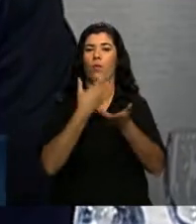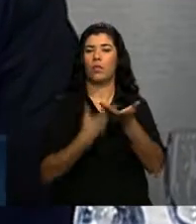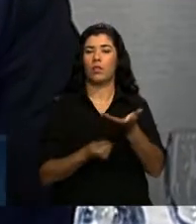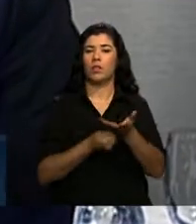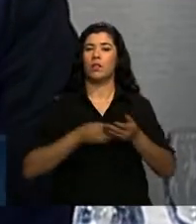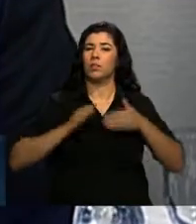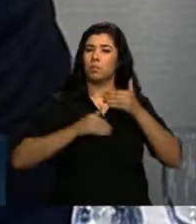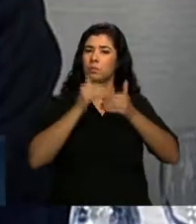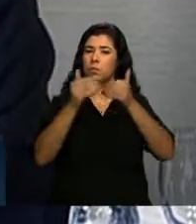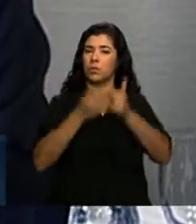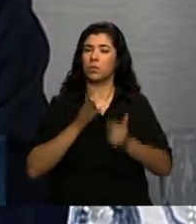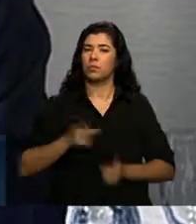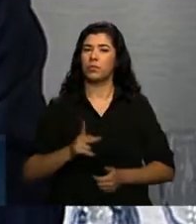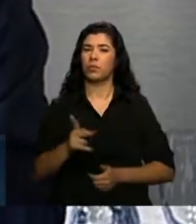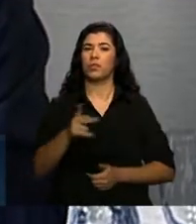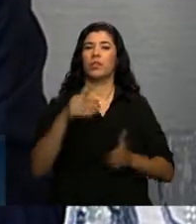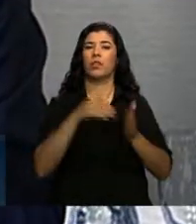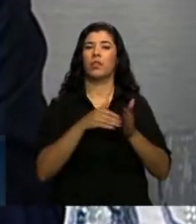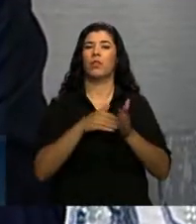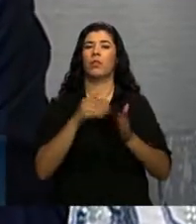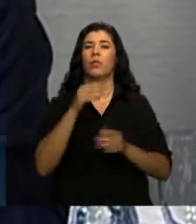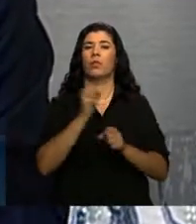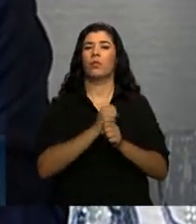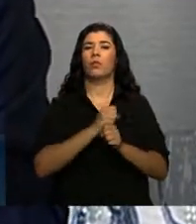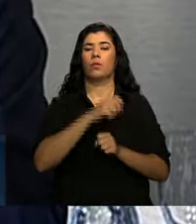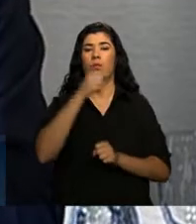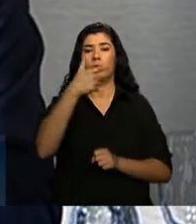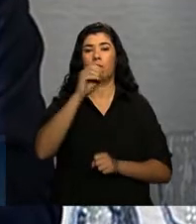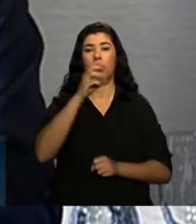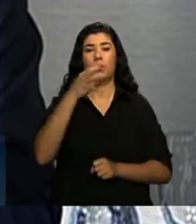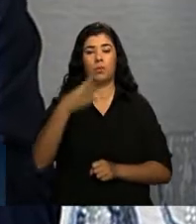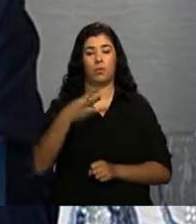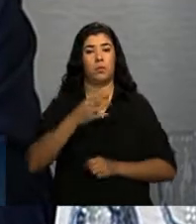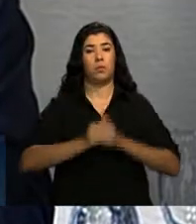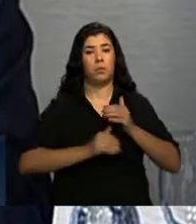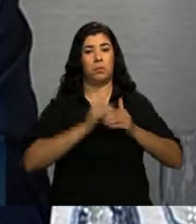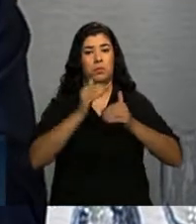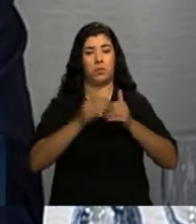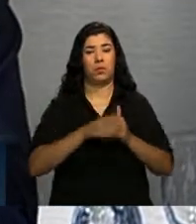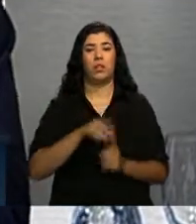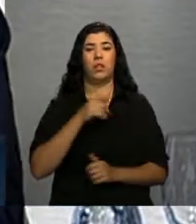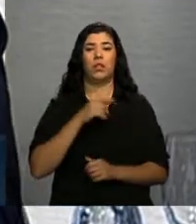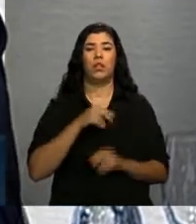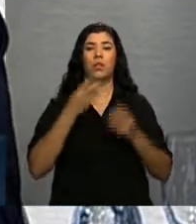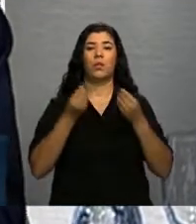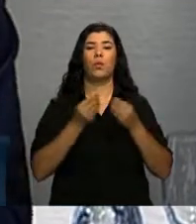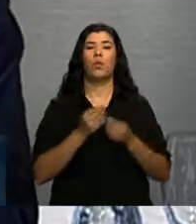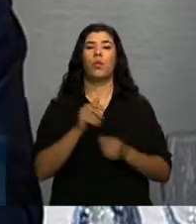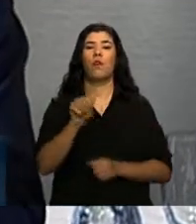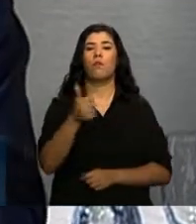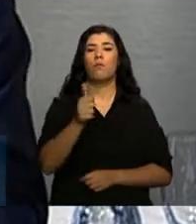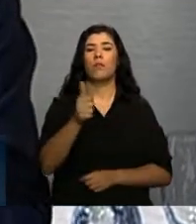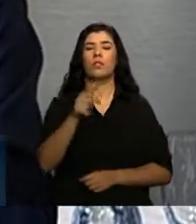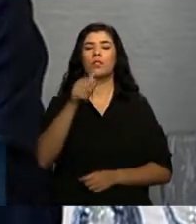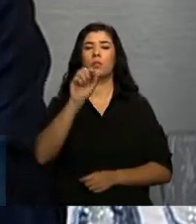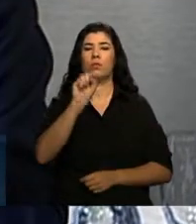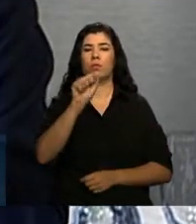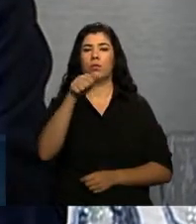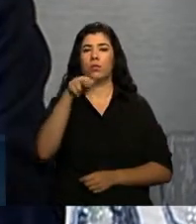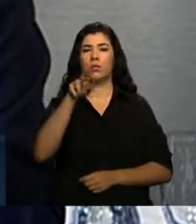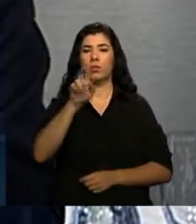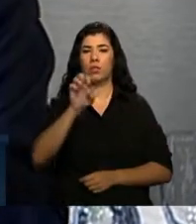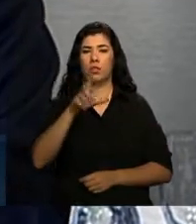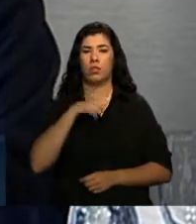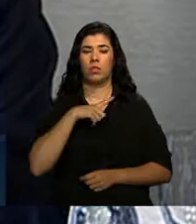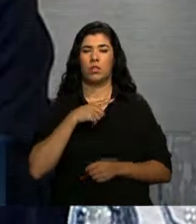2003, até o final de 2003, caminhou bem, o sangue avançou muito na questão da qualidade, da eficácia do sangue como